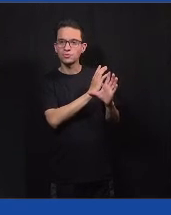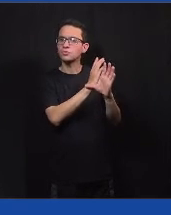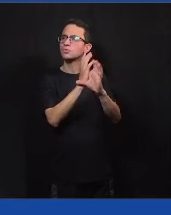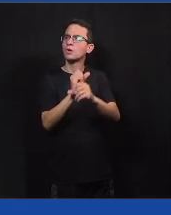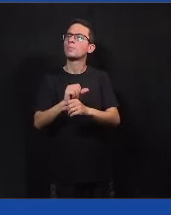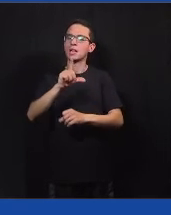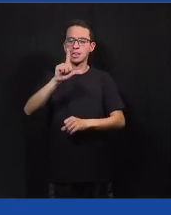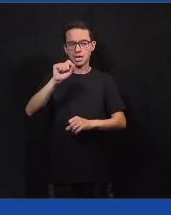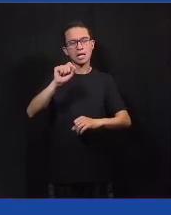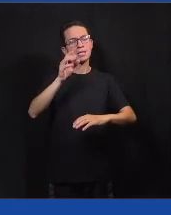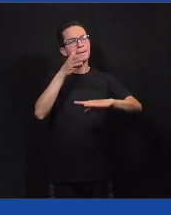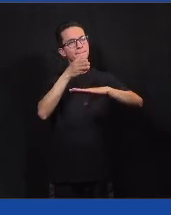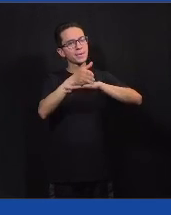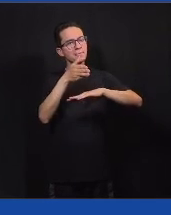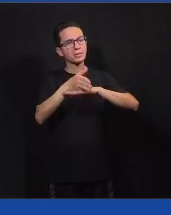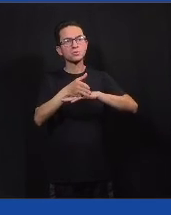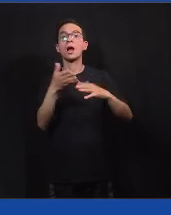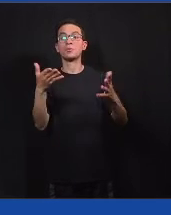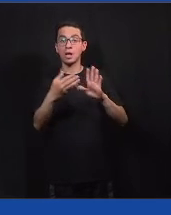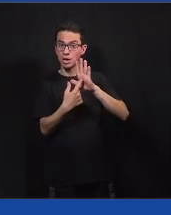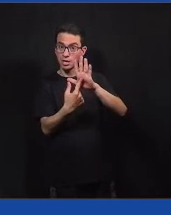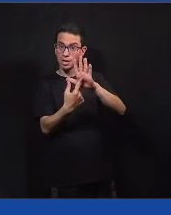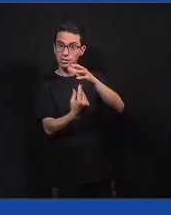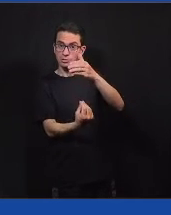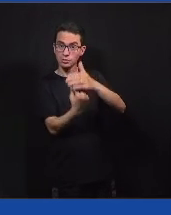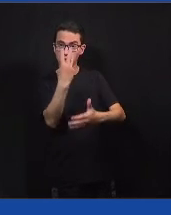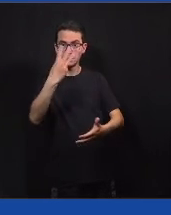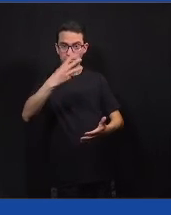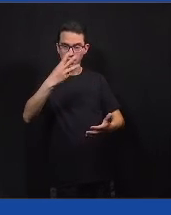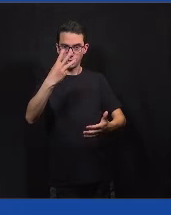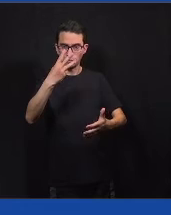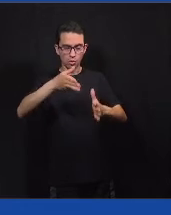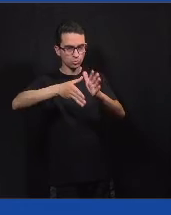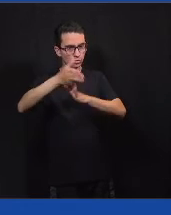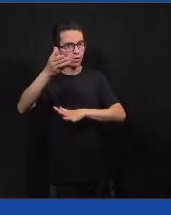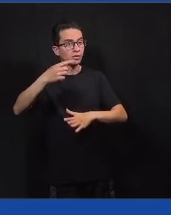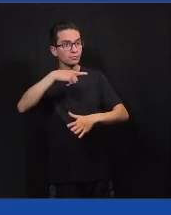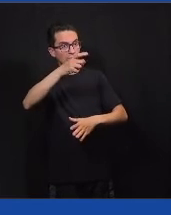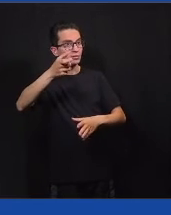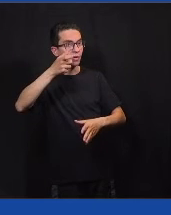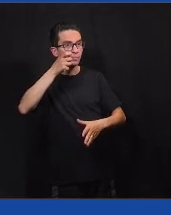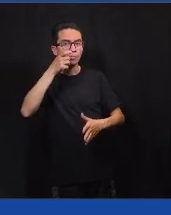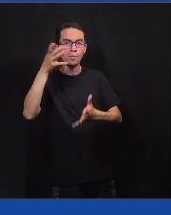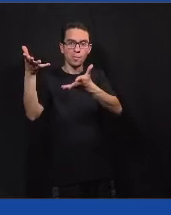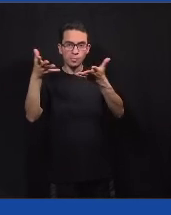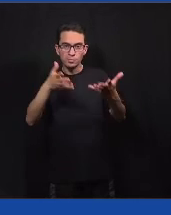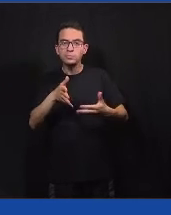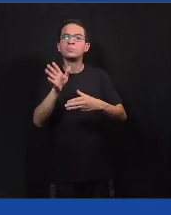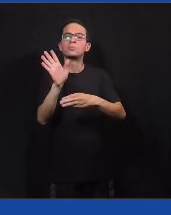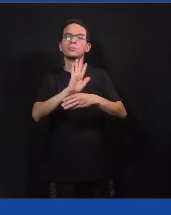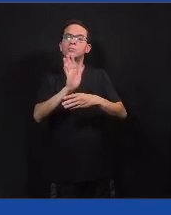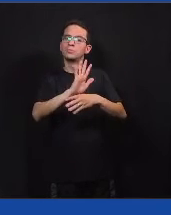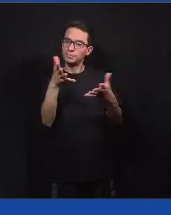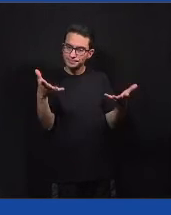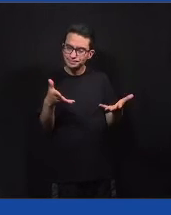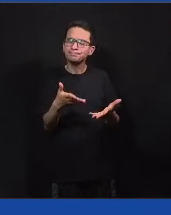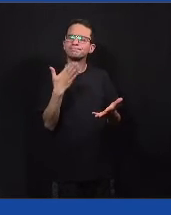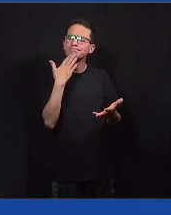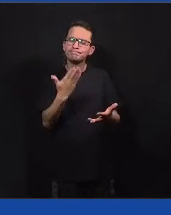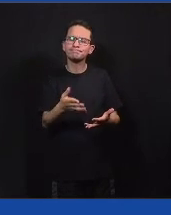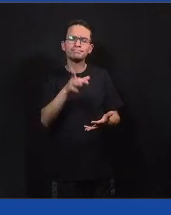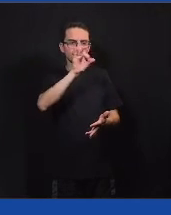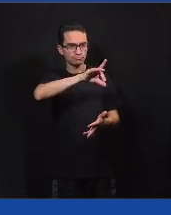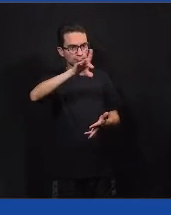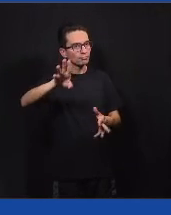a gente acabou de lançar a terceira edição da consulta. Então, já fico convite para todo mundo que está vendo participar e responder a consulta também,